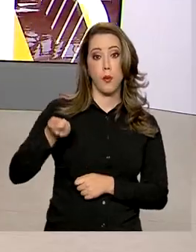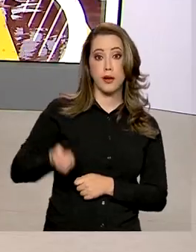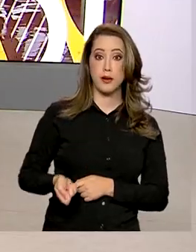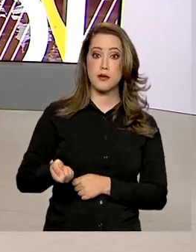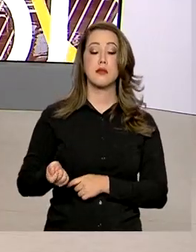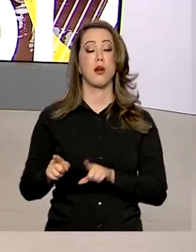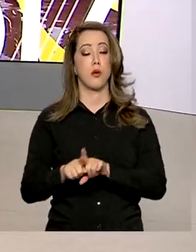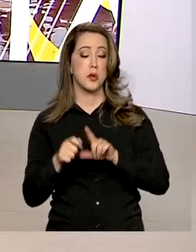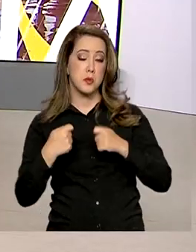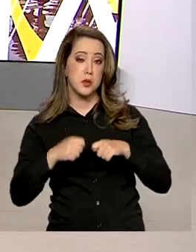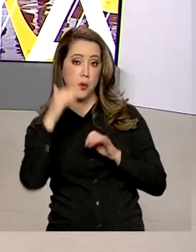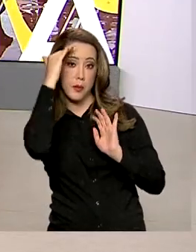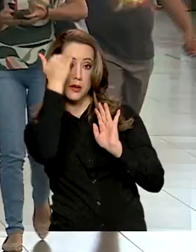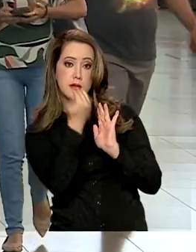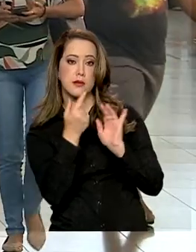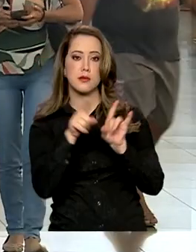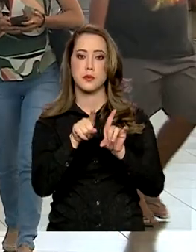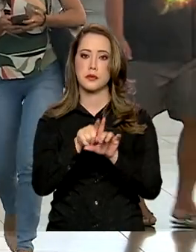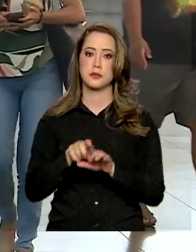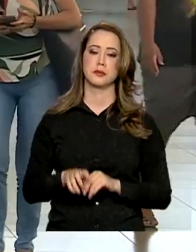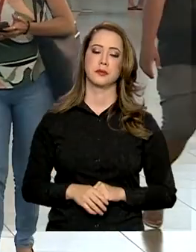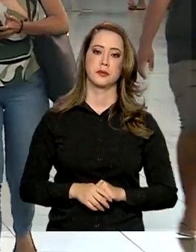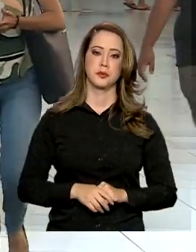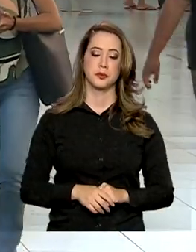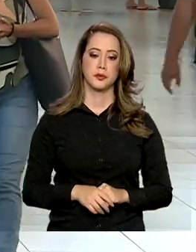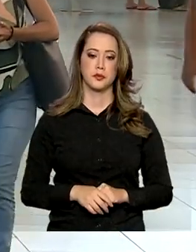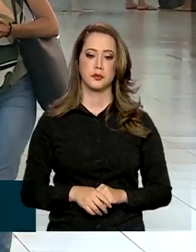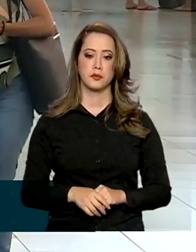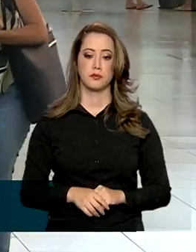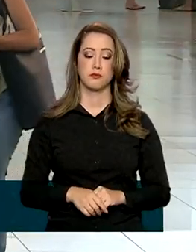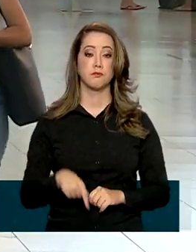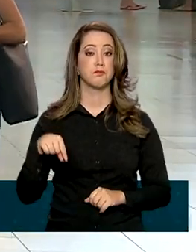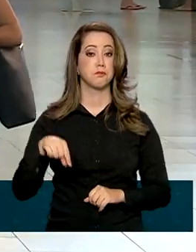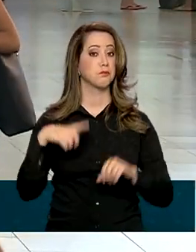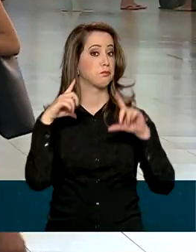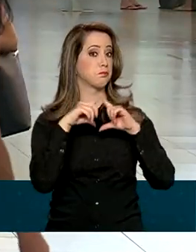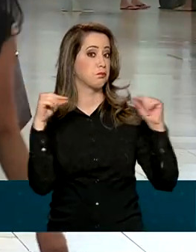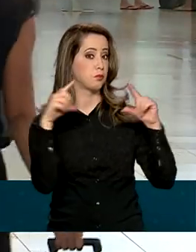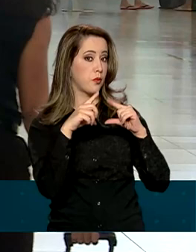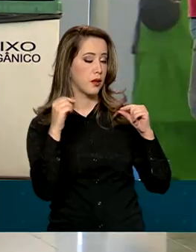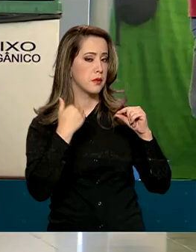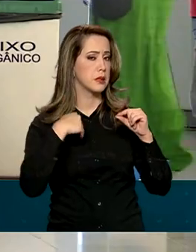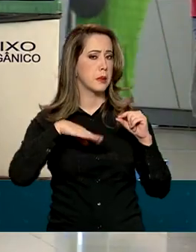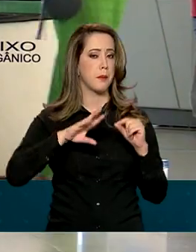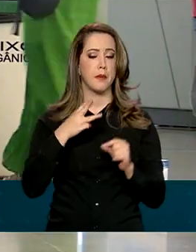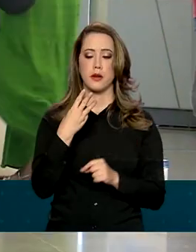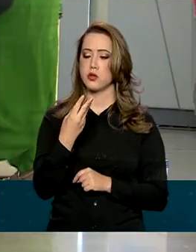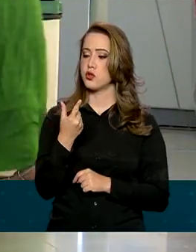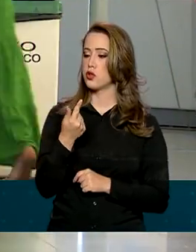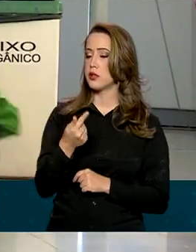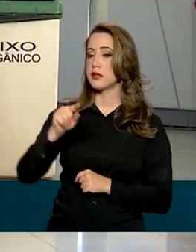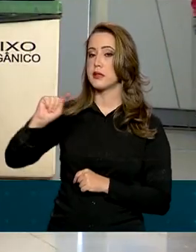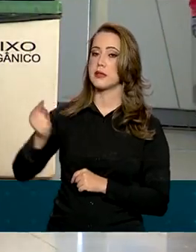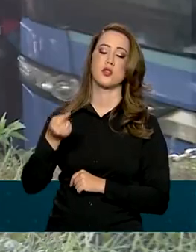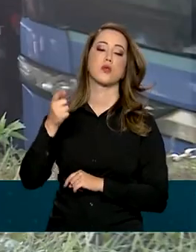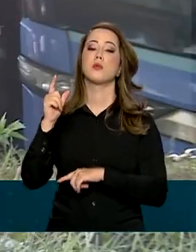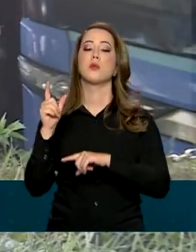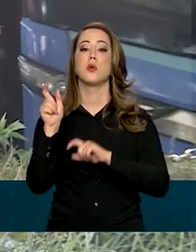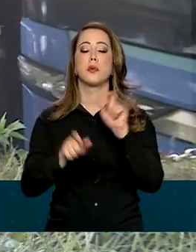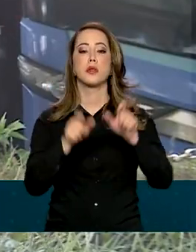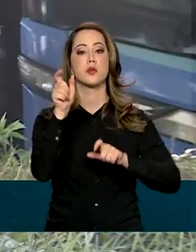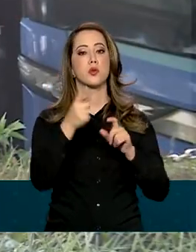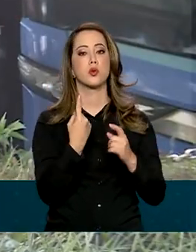na hora de pegar a estrada. Só em Brasília, a expectativa é que mais de 37 mil pessoas